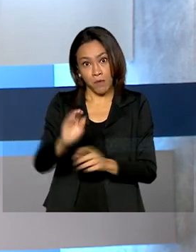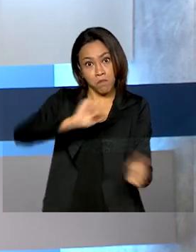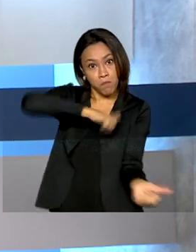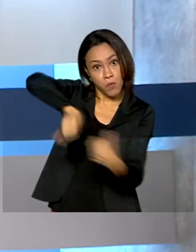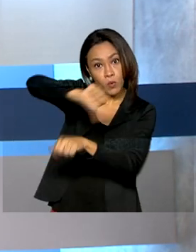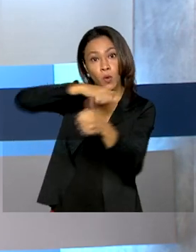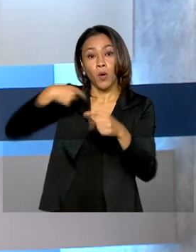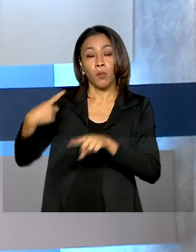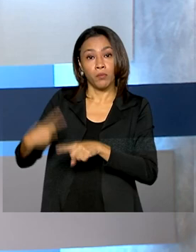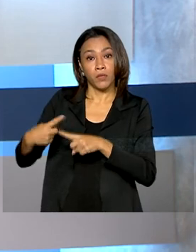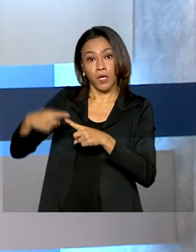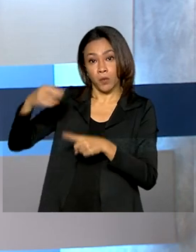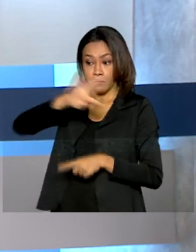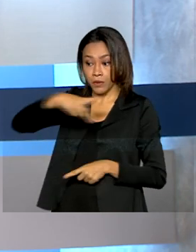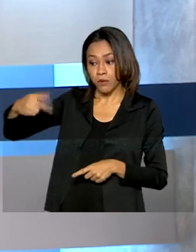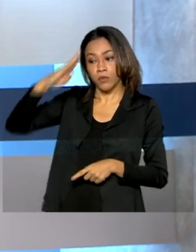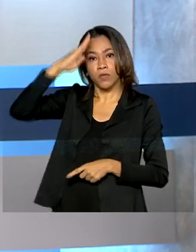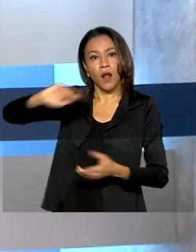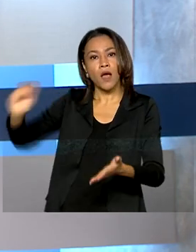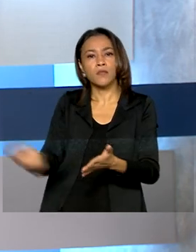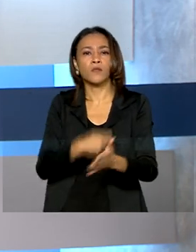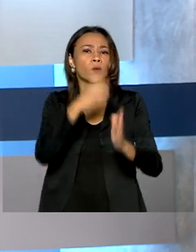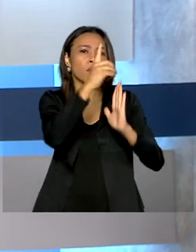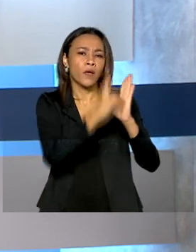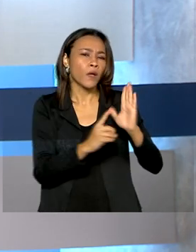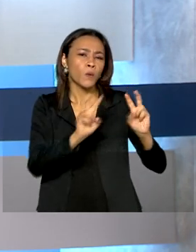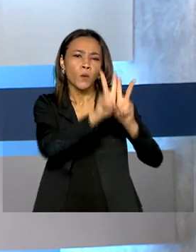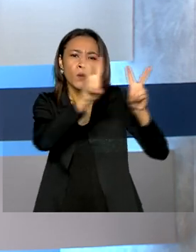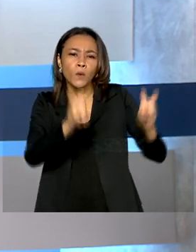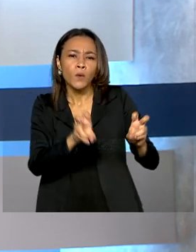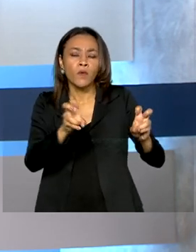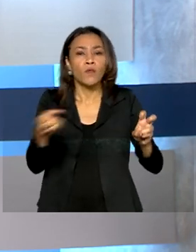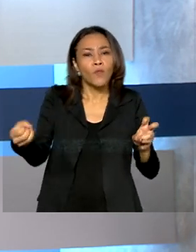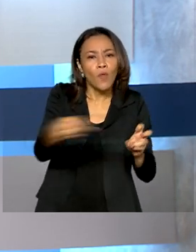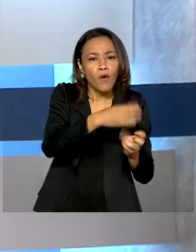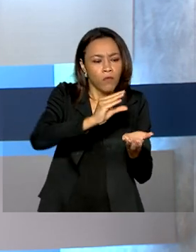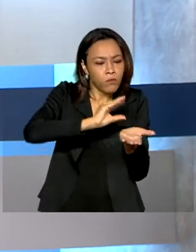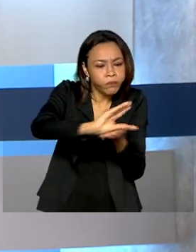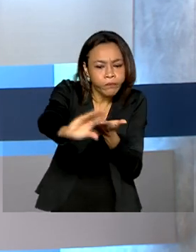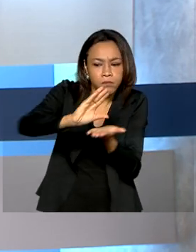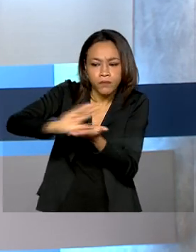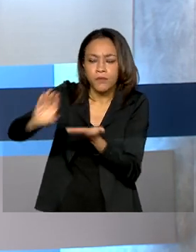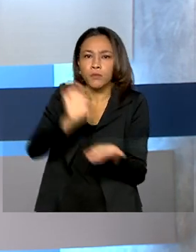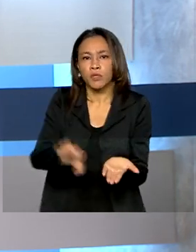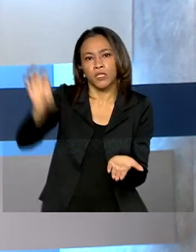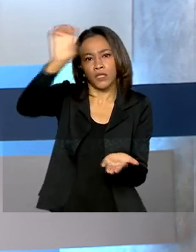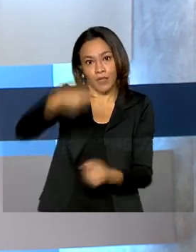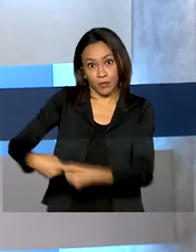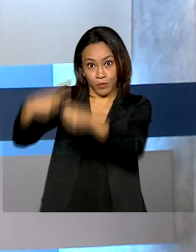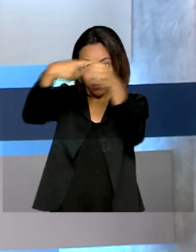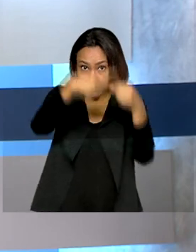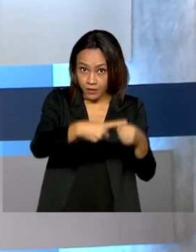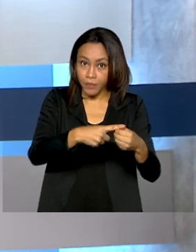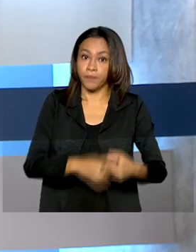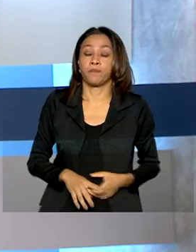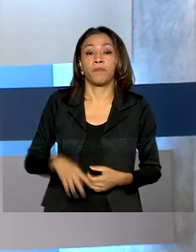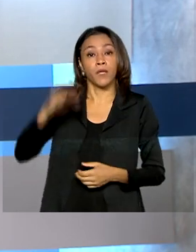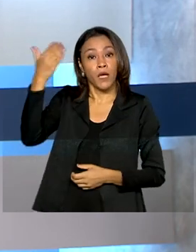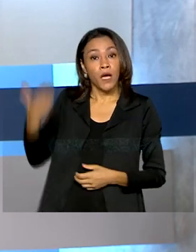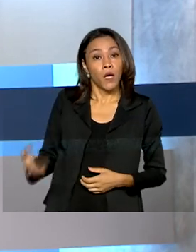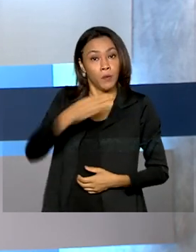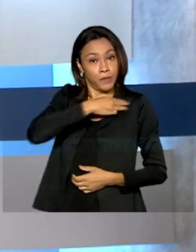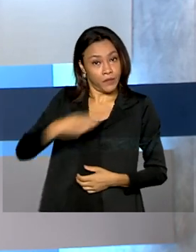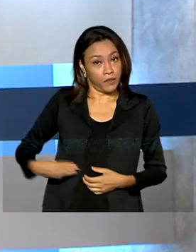Jair Bolsonaro assinar um decreto que regulamenta novos repasses da União para estados e municípios. O ministro da